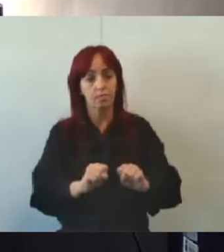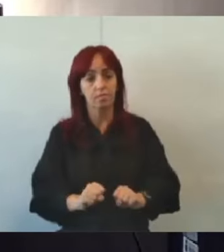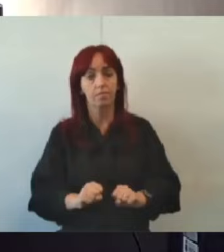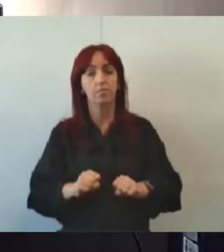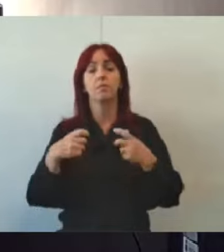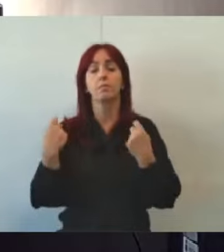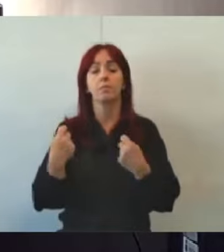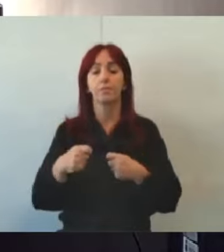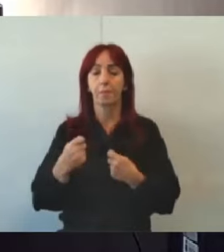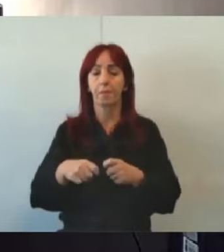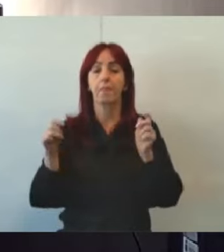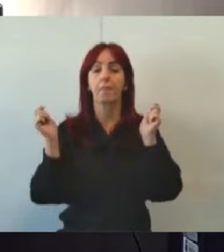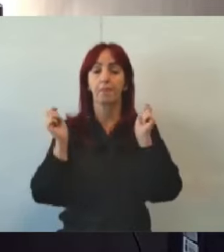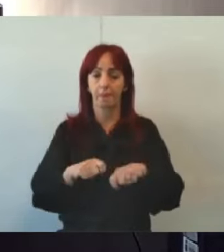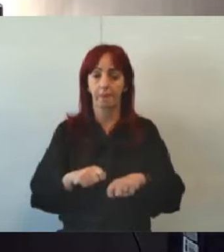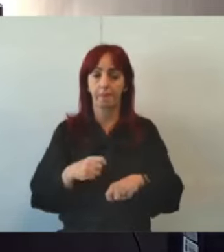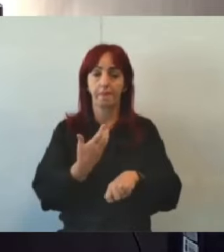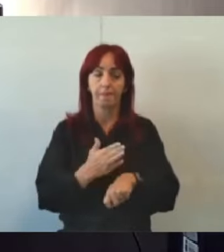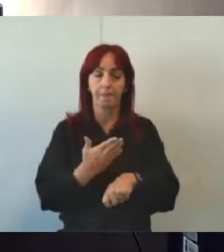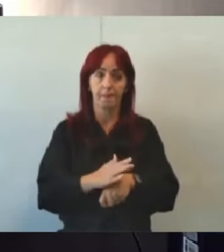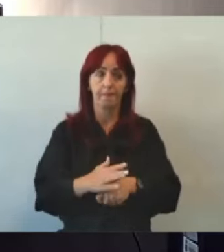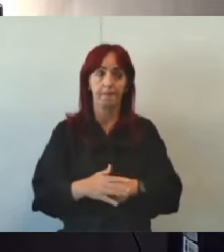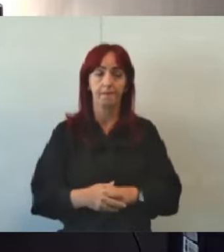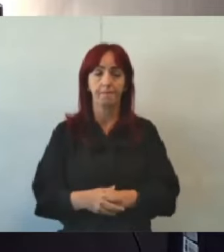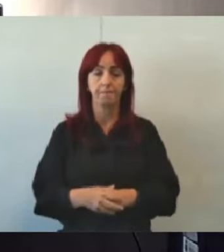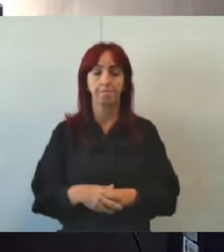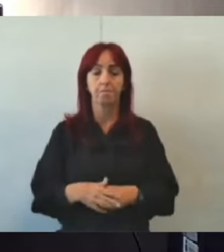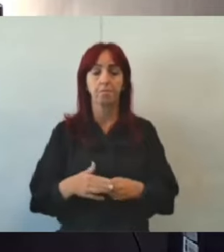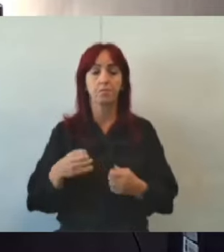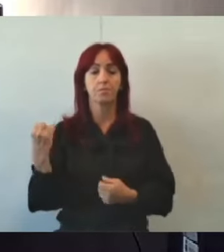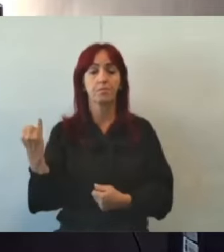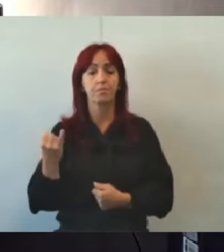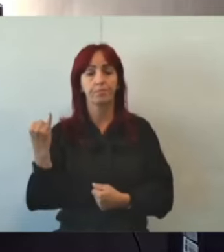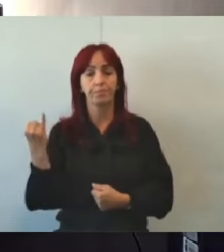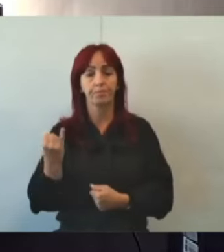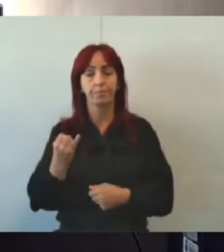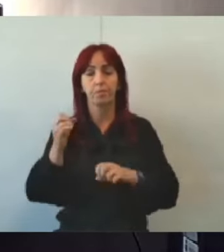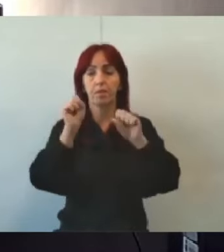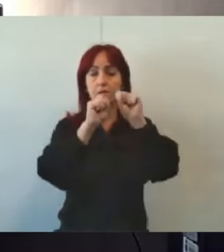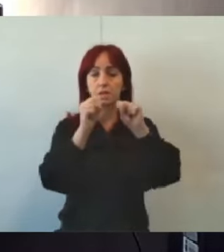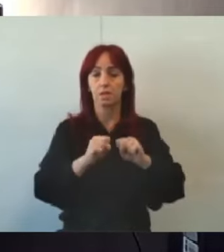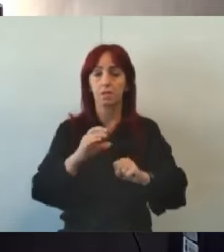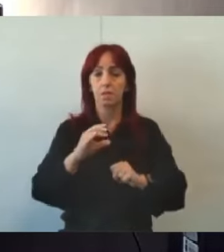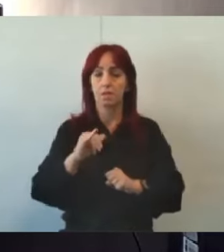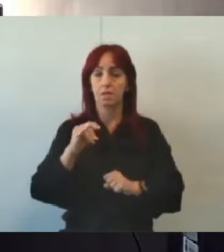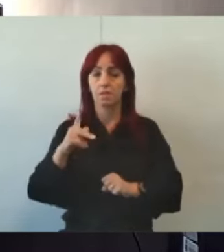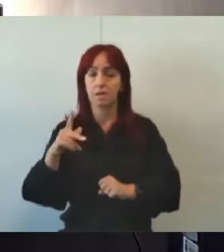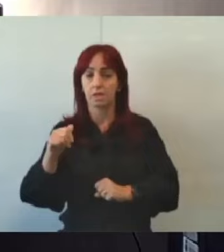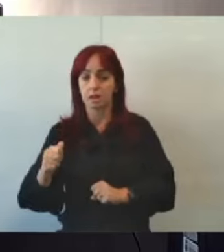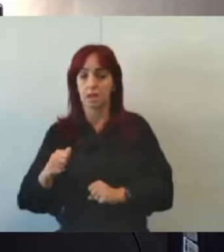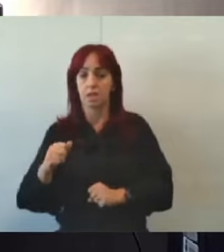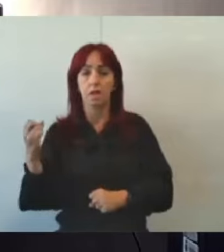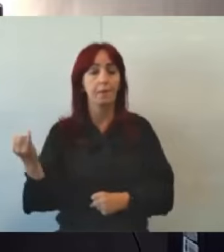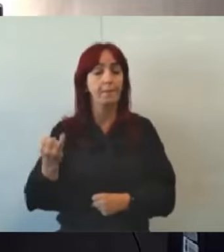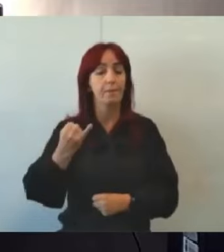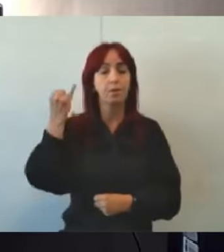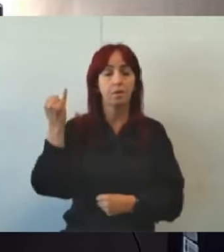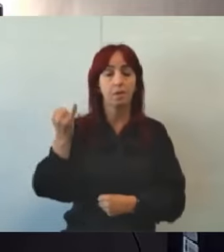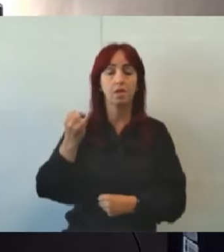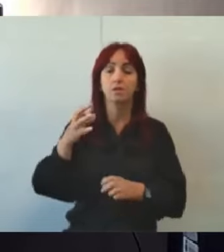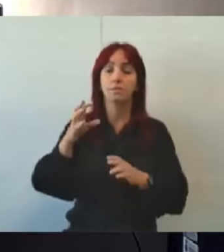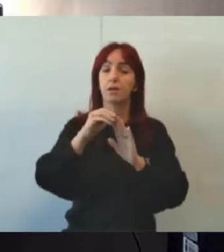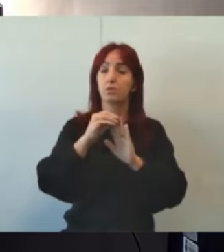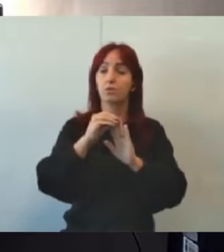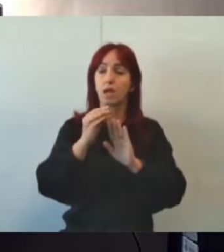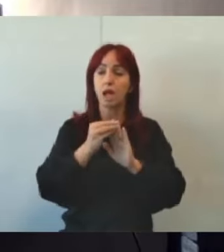capacitação. A importância do sistema CIPIA, que ele é crucial, gente, para o registro e acompanhamento